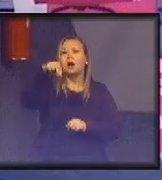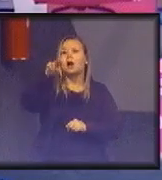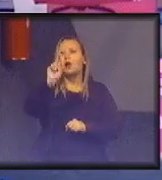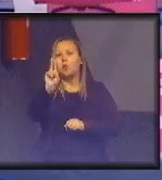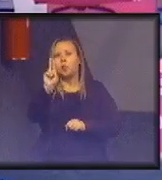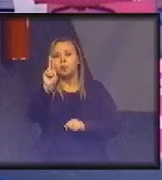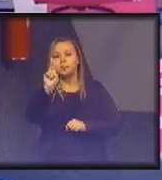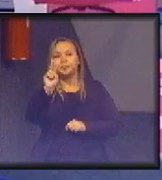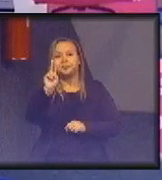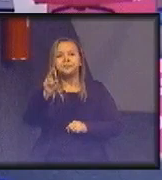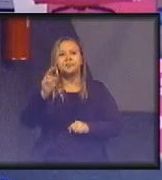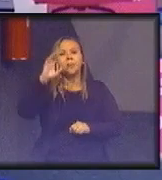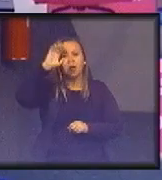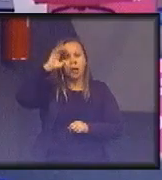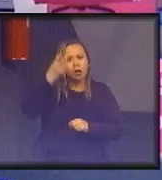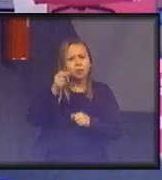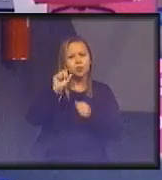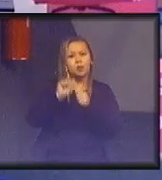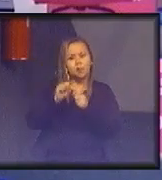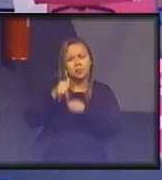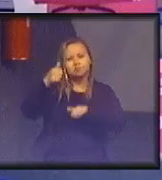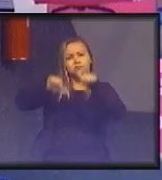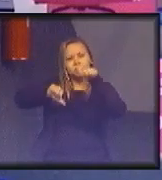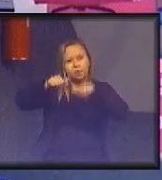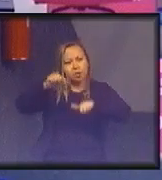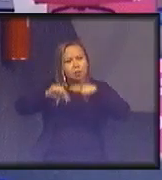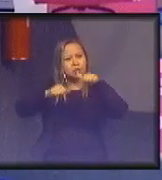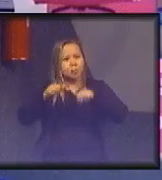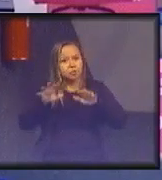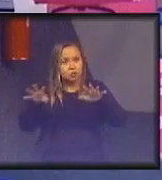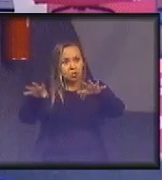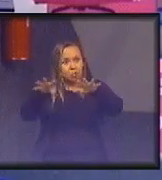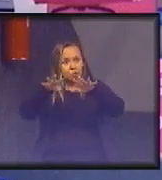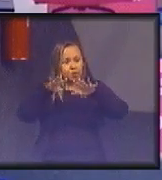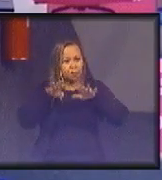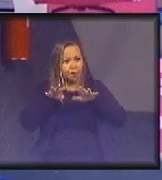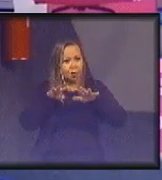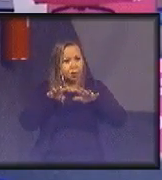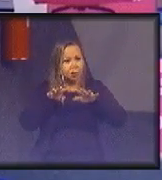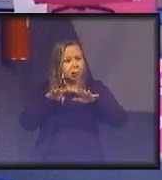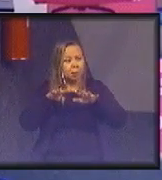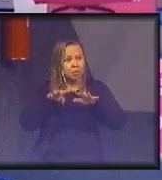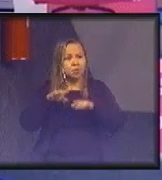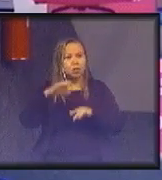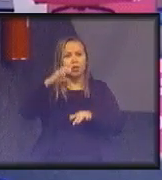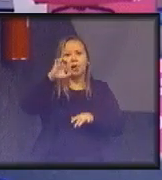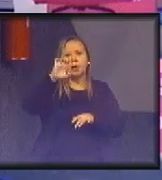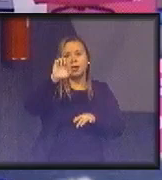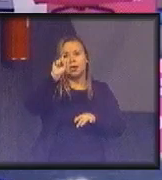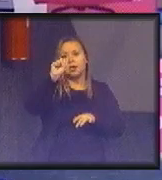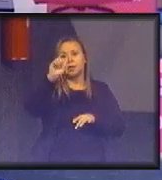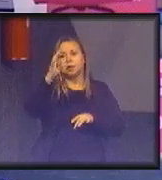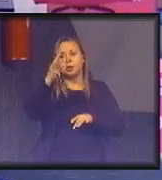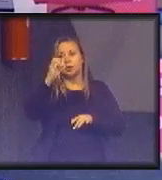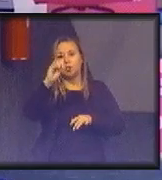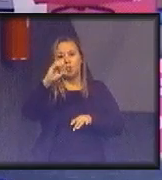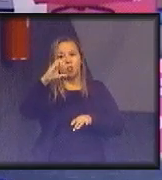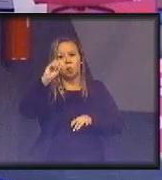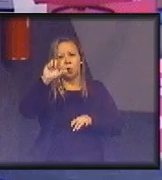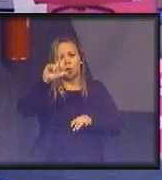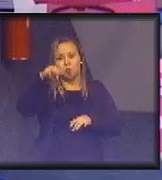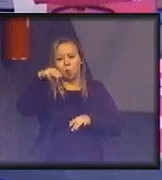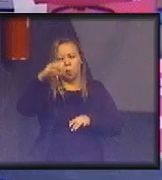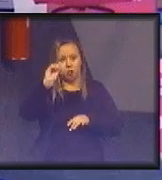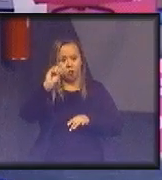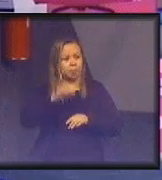resolveram fazer uma avaliação da conferência de Estocolmo. E montaram uma comissão chamada Comissão